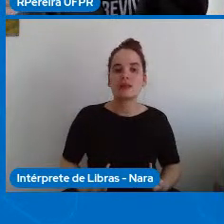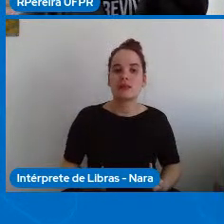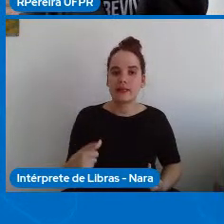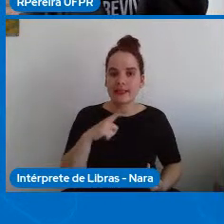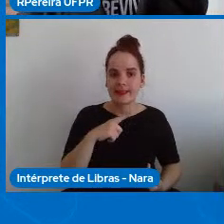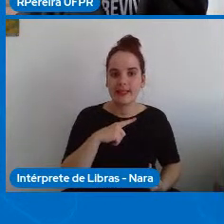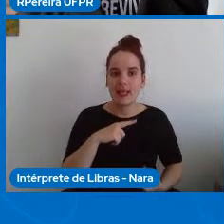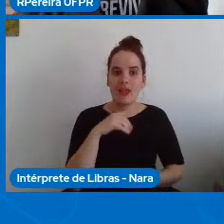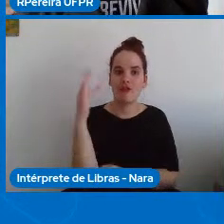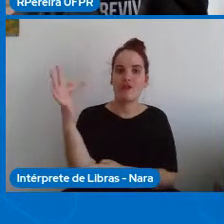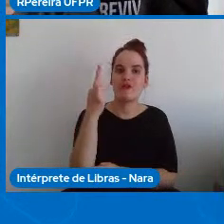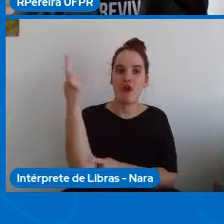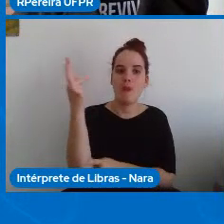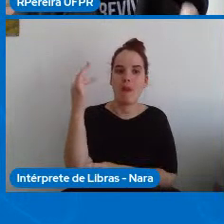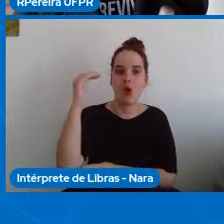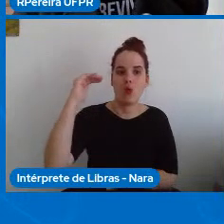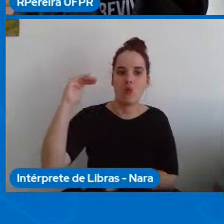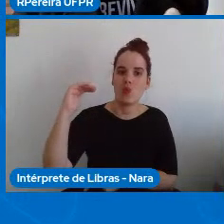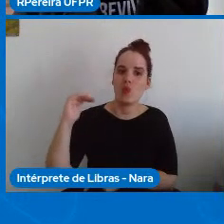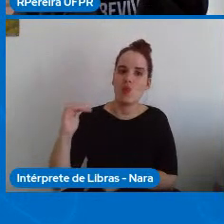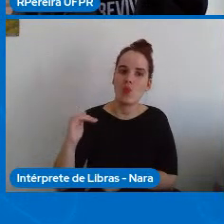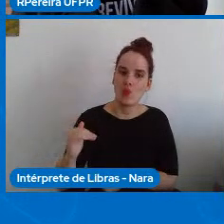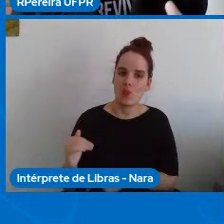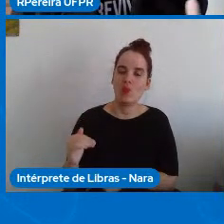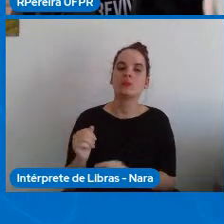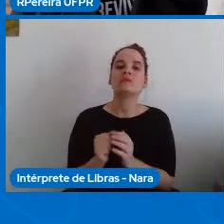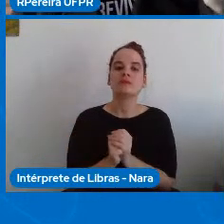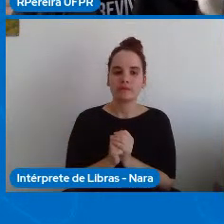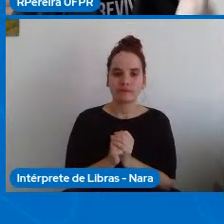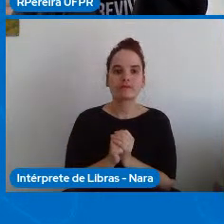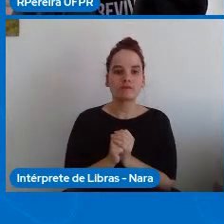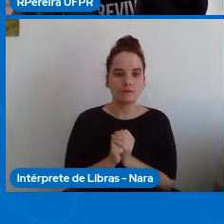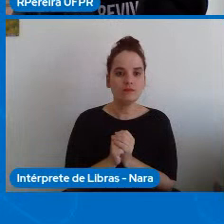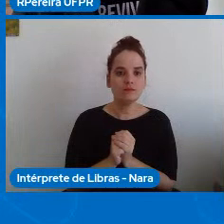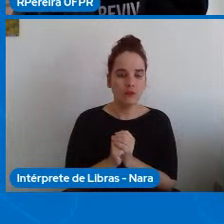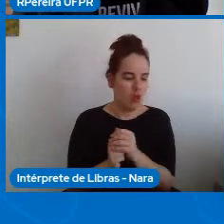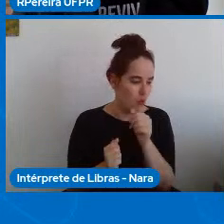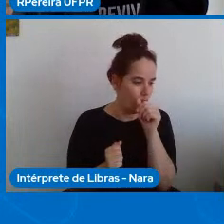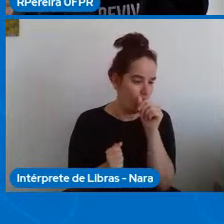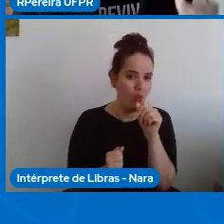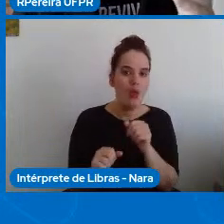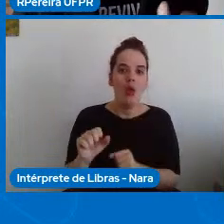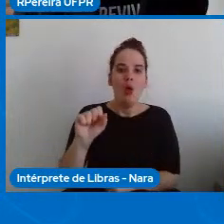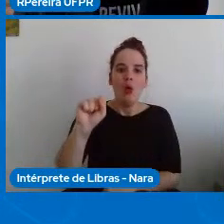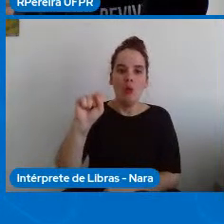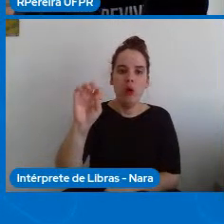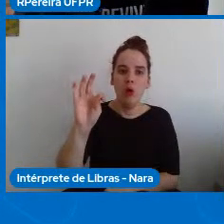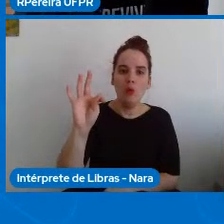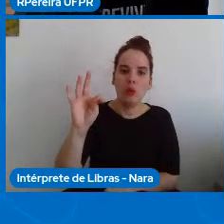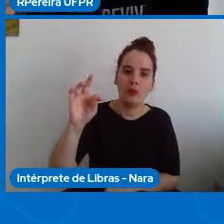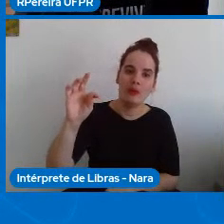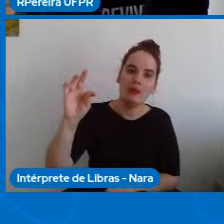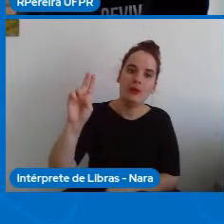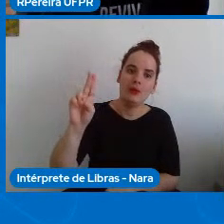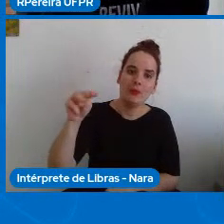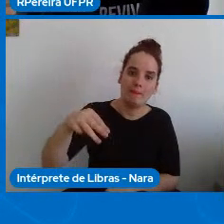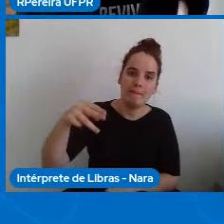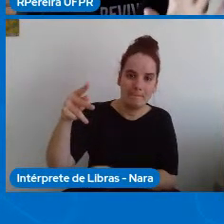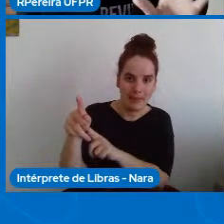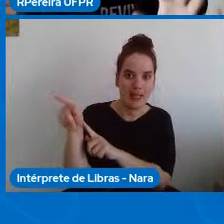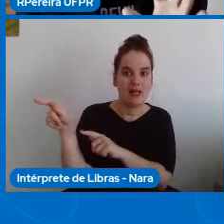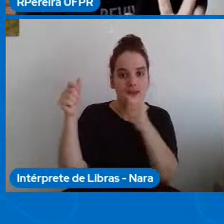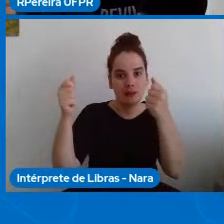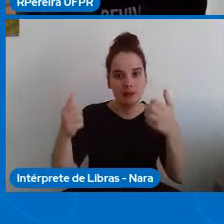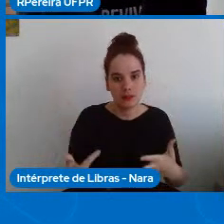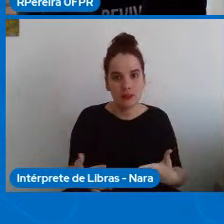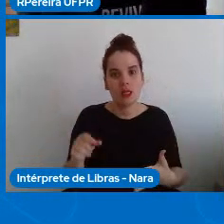formalismo e tem um artefato do Stamper que eu vou chamar atenção um pouco para ele mais à frente na minha